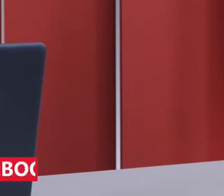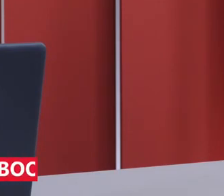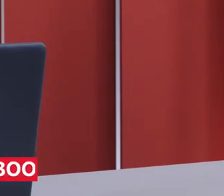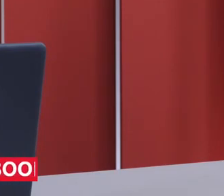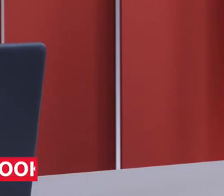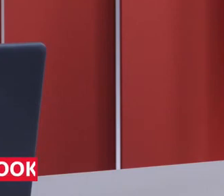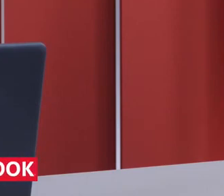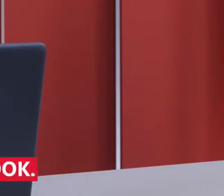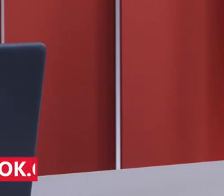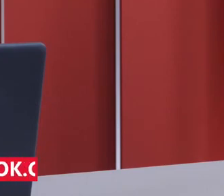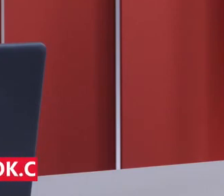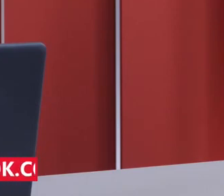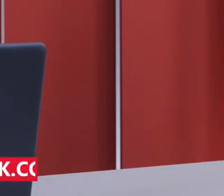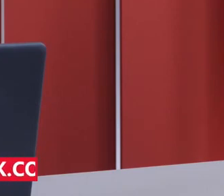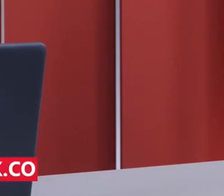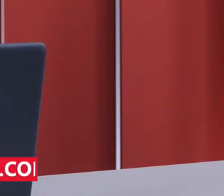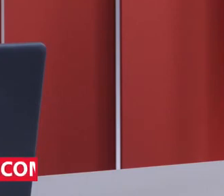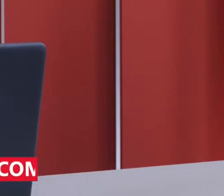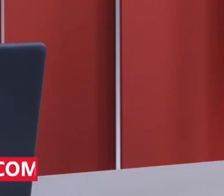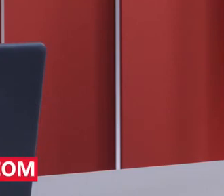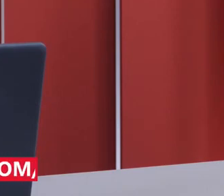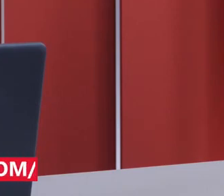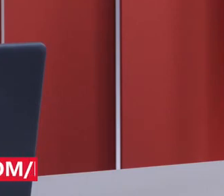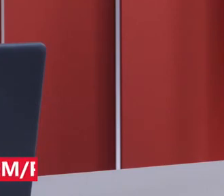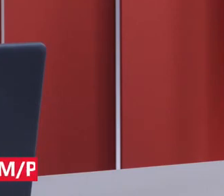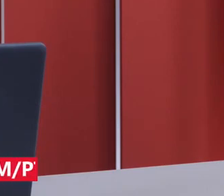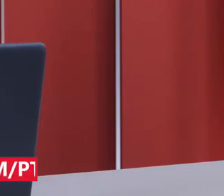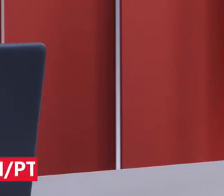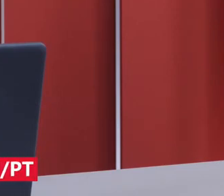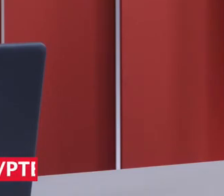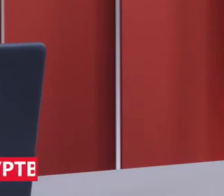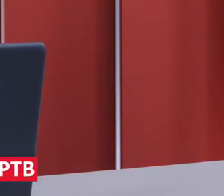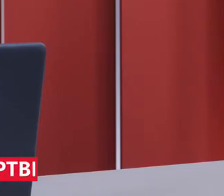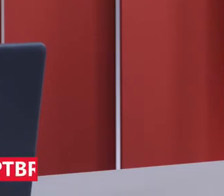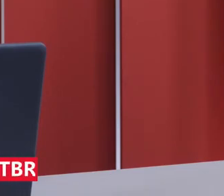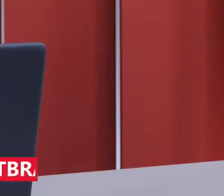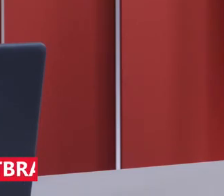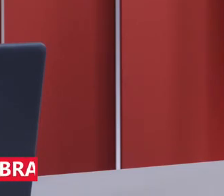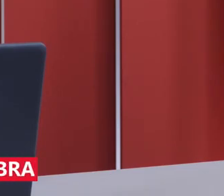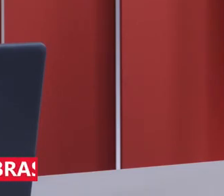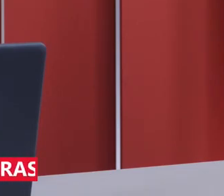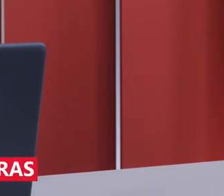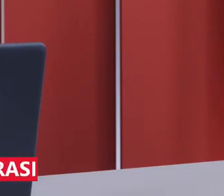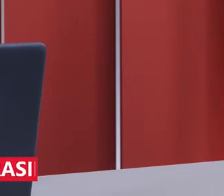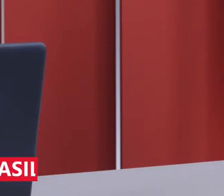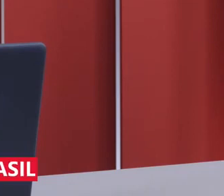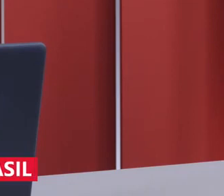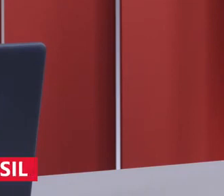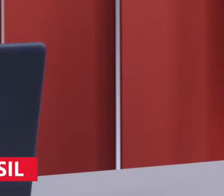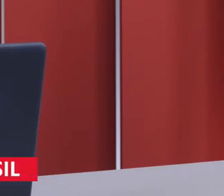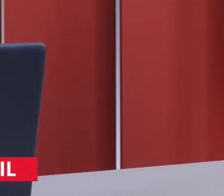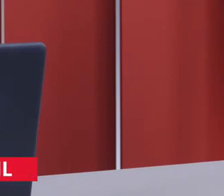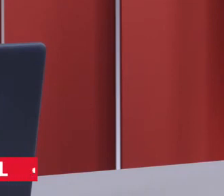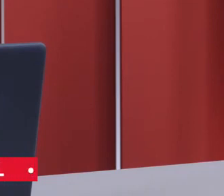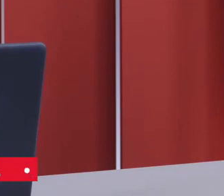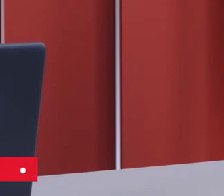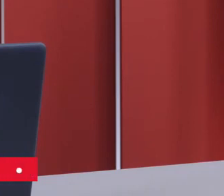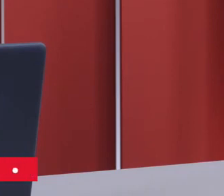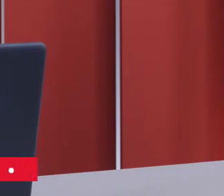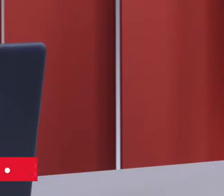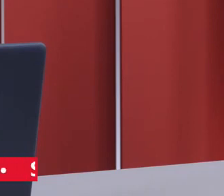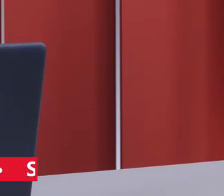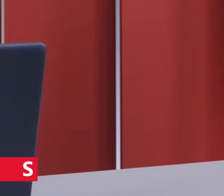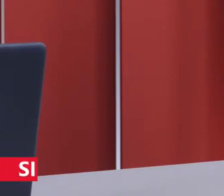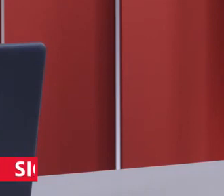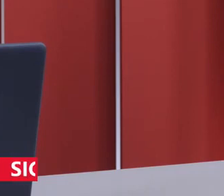da tentativa de golpe. Muito. João Pedro Barcarolo também está aqui com a gente.